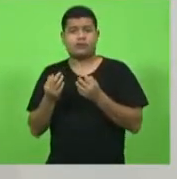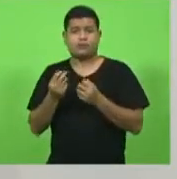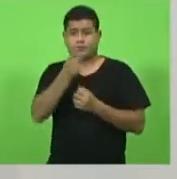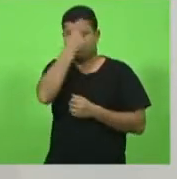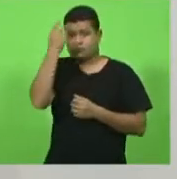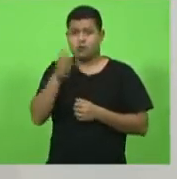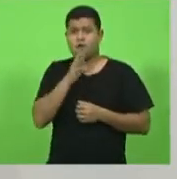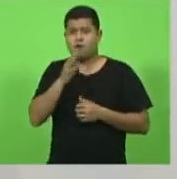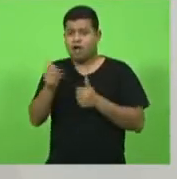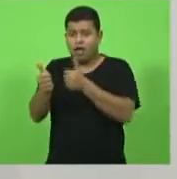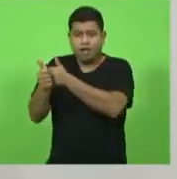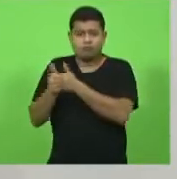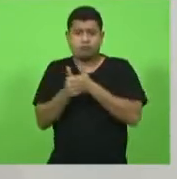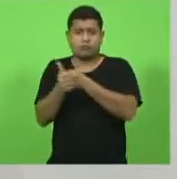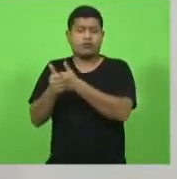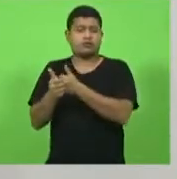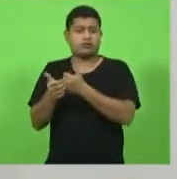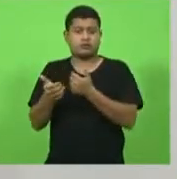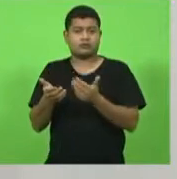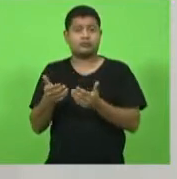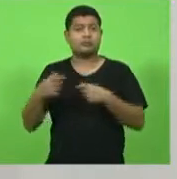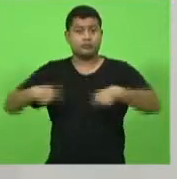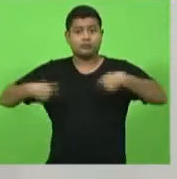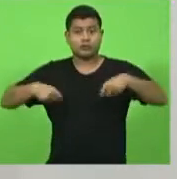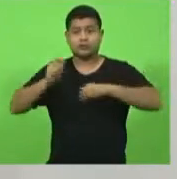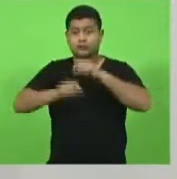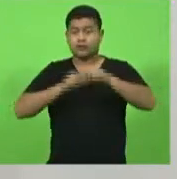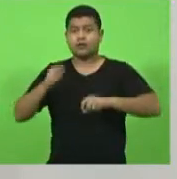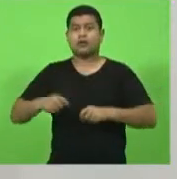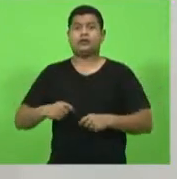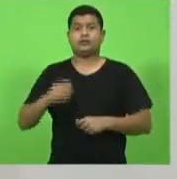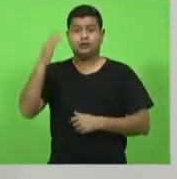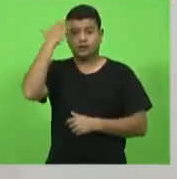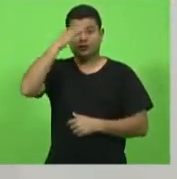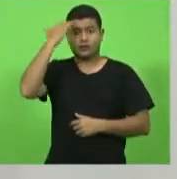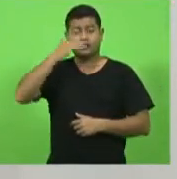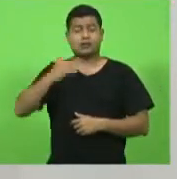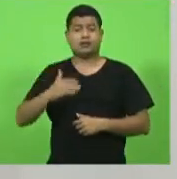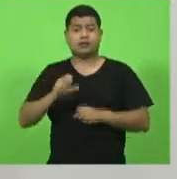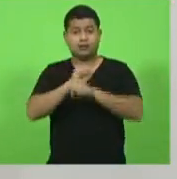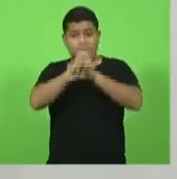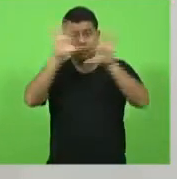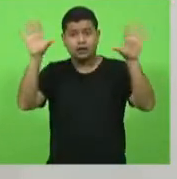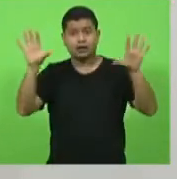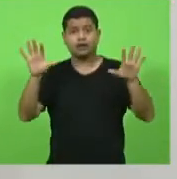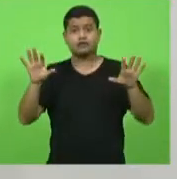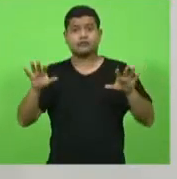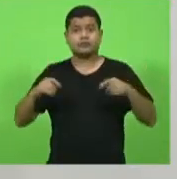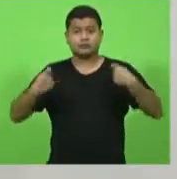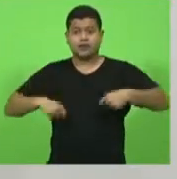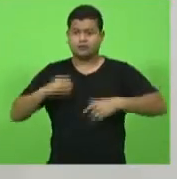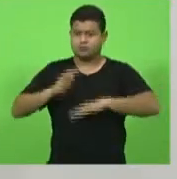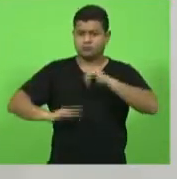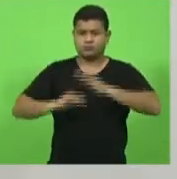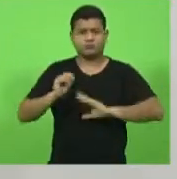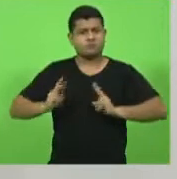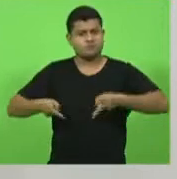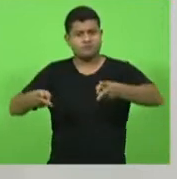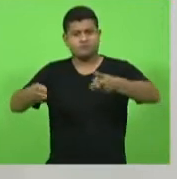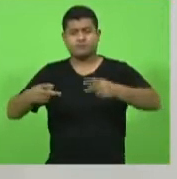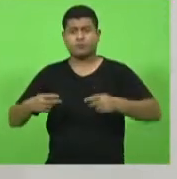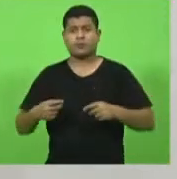de que outras ações precisam ser também de forma paralela de forma continuada para que não